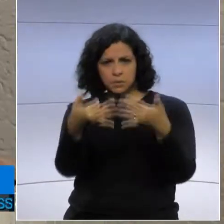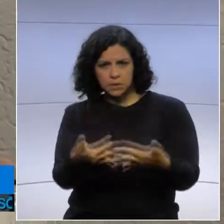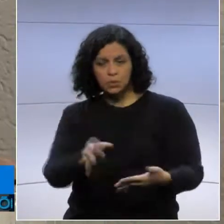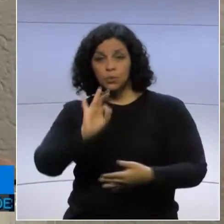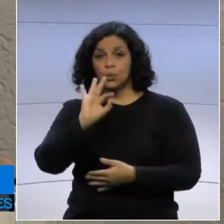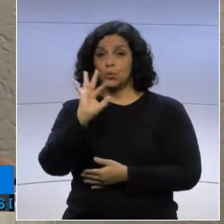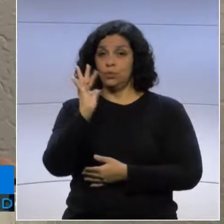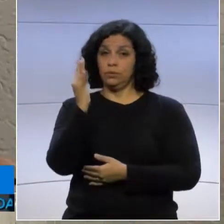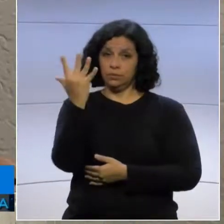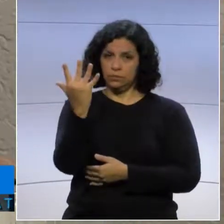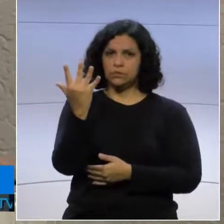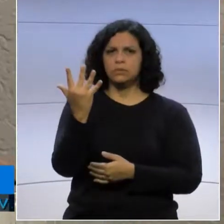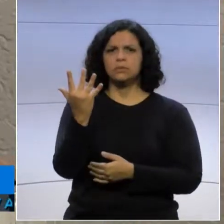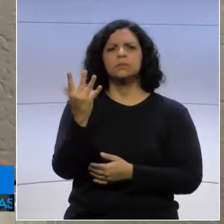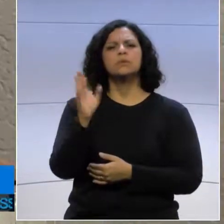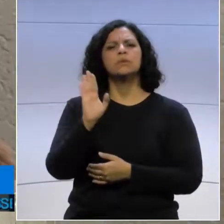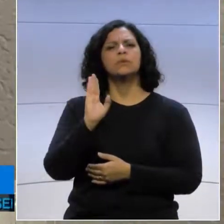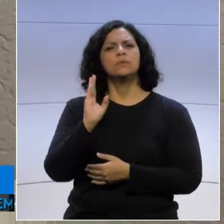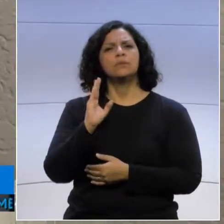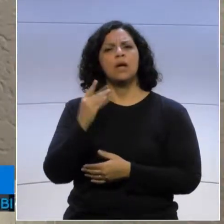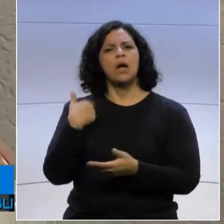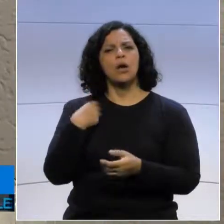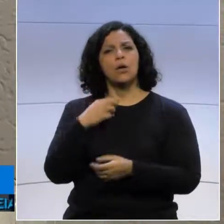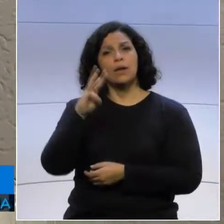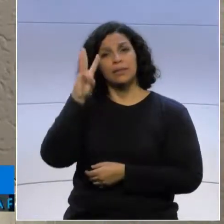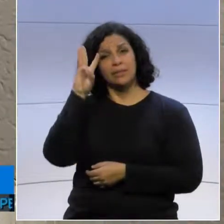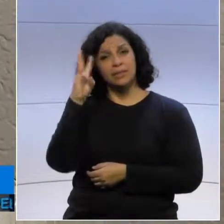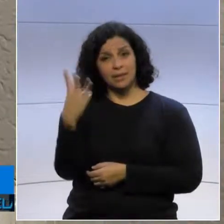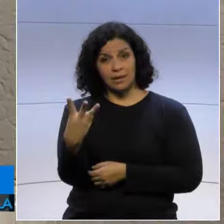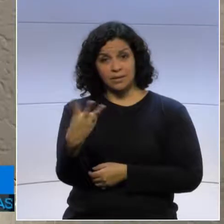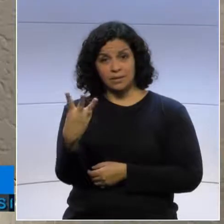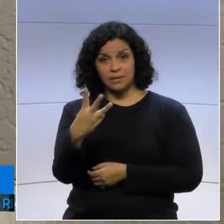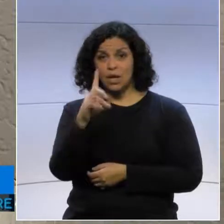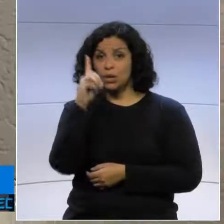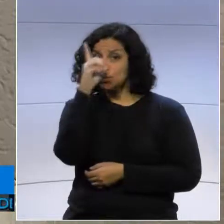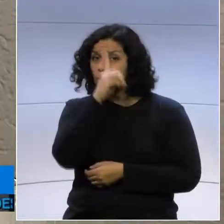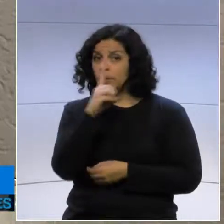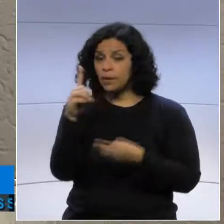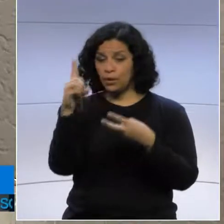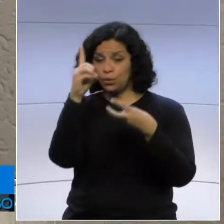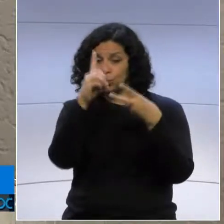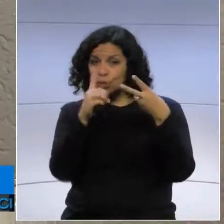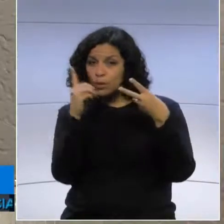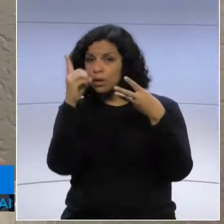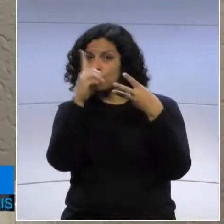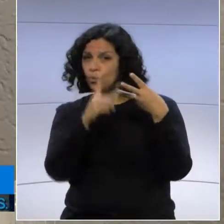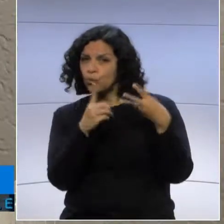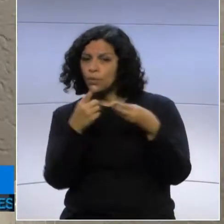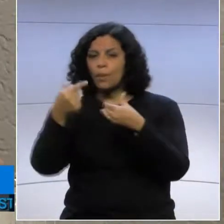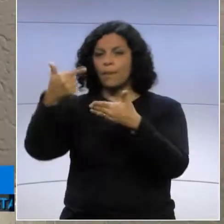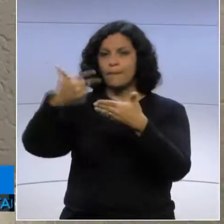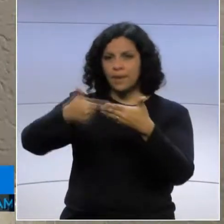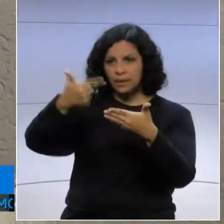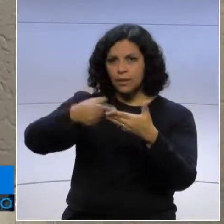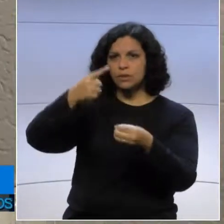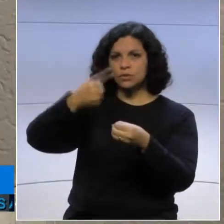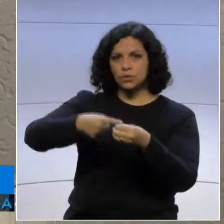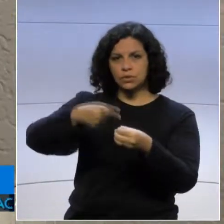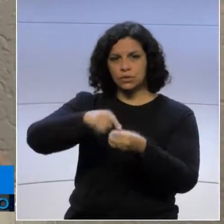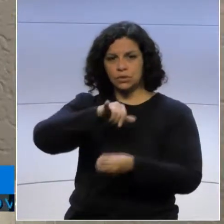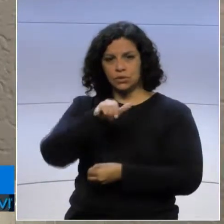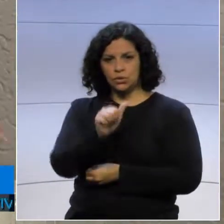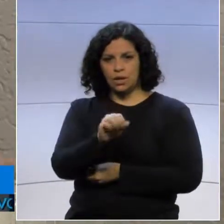acontecimentos que ocorreram nos últimos três domingos na praça de pedágio de Jataizinho.